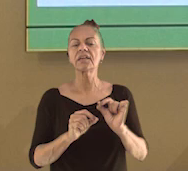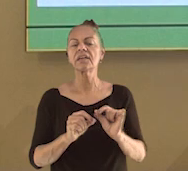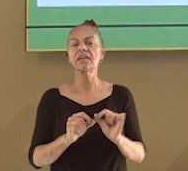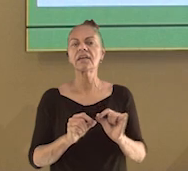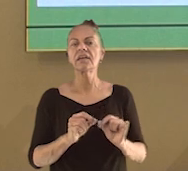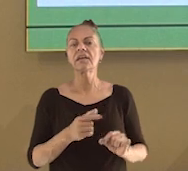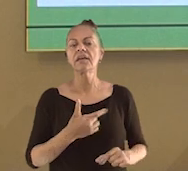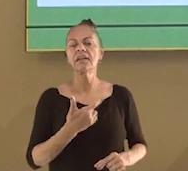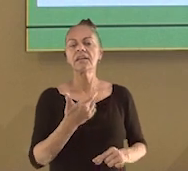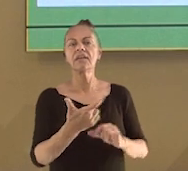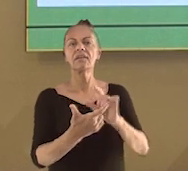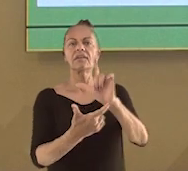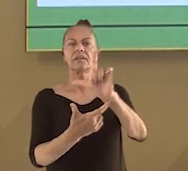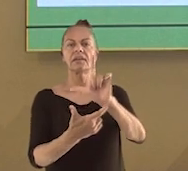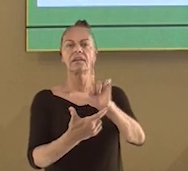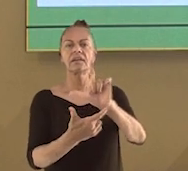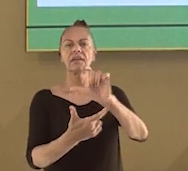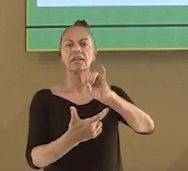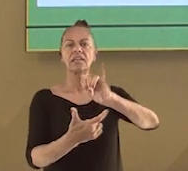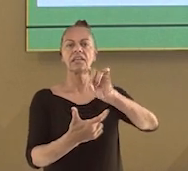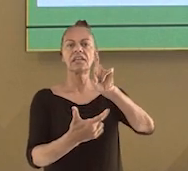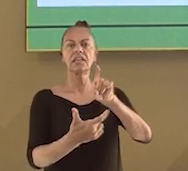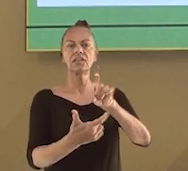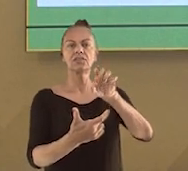A palavra é lixo.